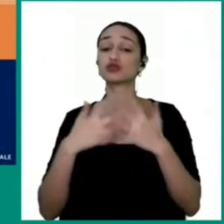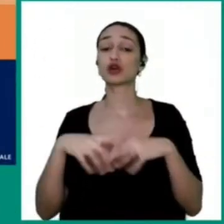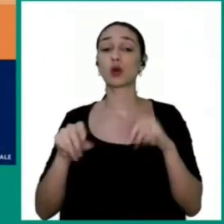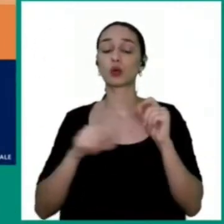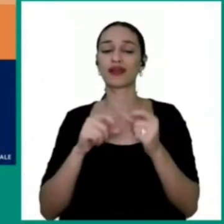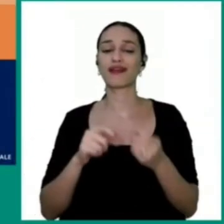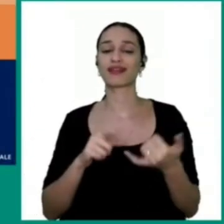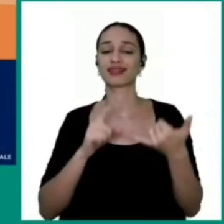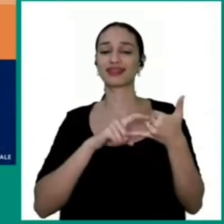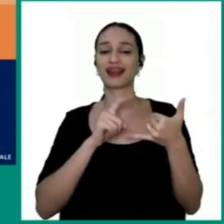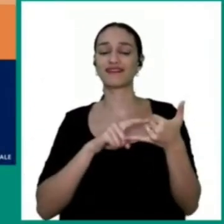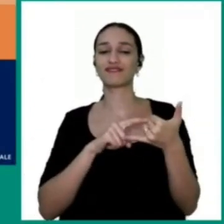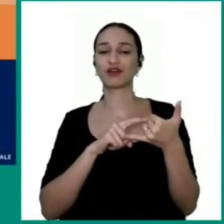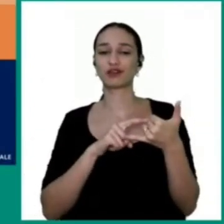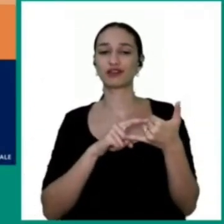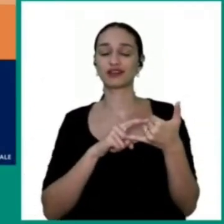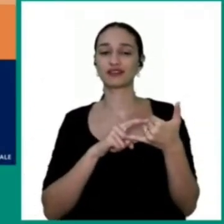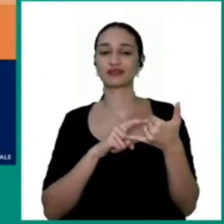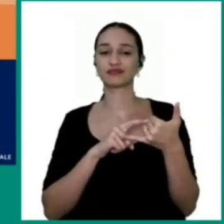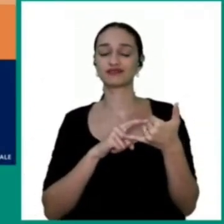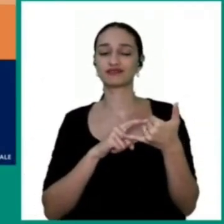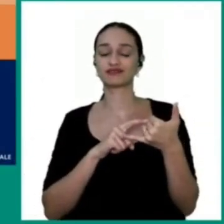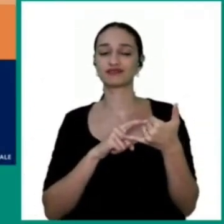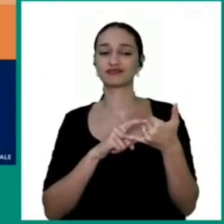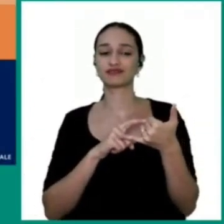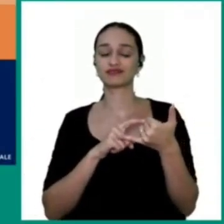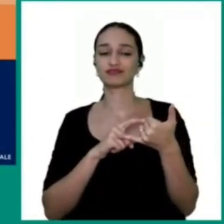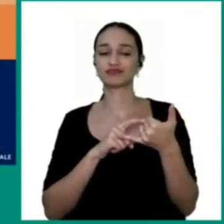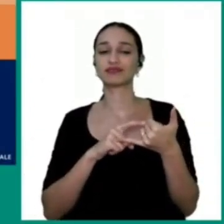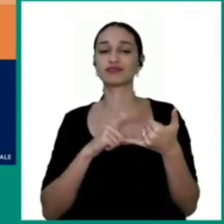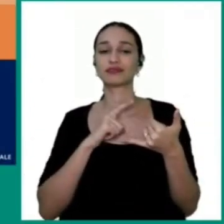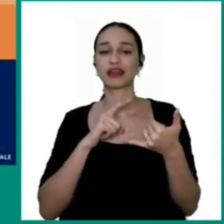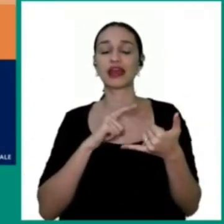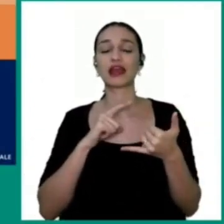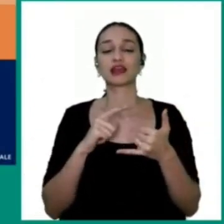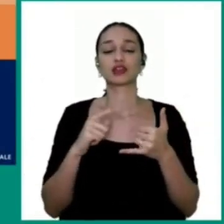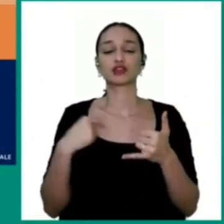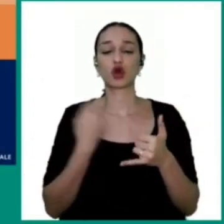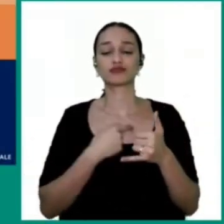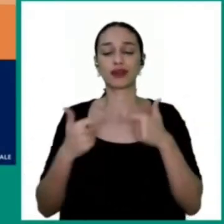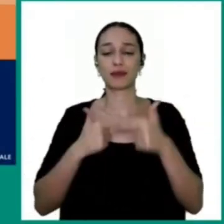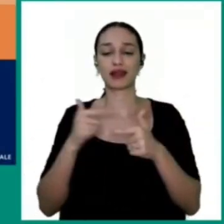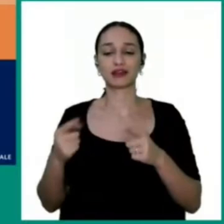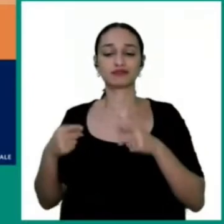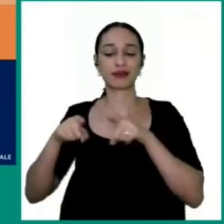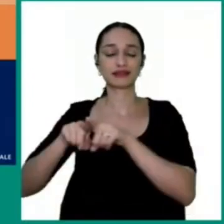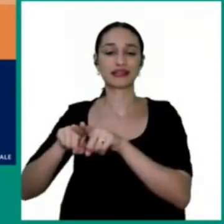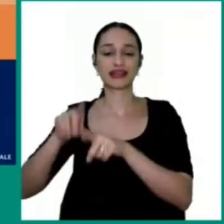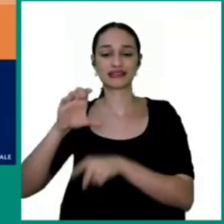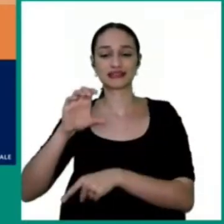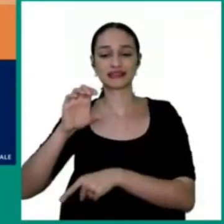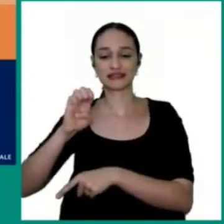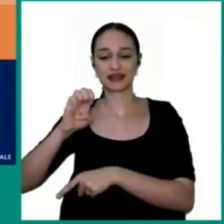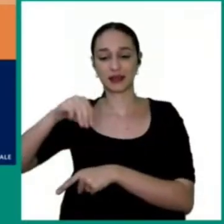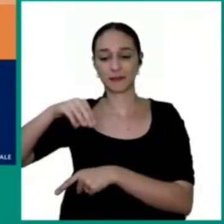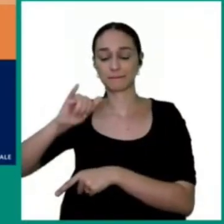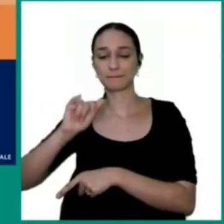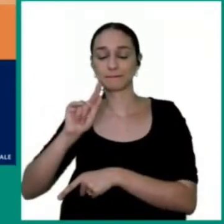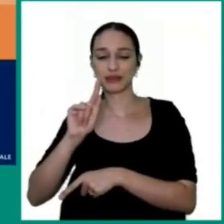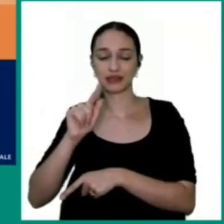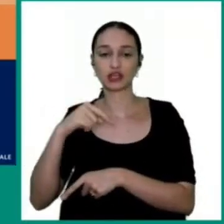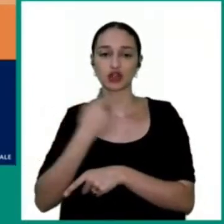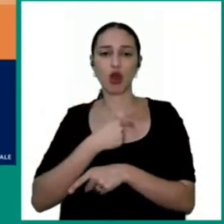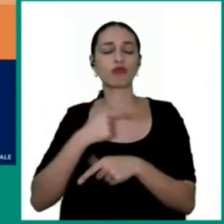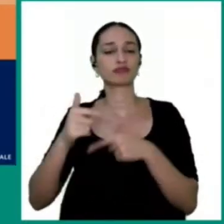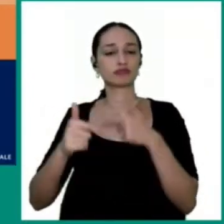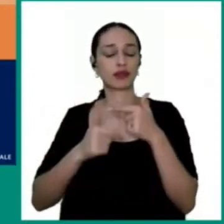iniciativa que surgiu lá junto com a CEMIG, em São Gonçalo do Rio Abaixo, e outras mineradoras têm trabalhado junto com o IBRAM, com o